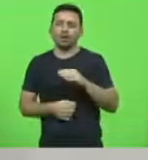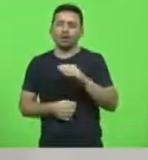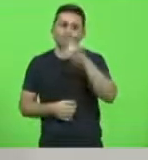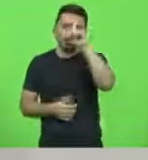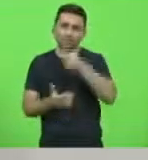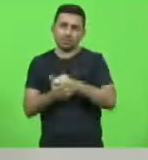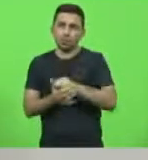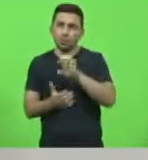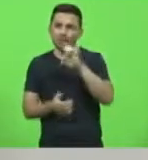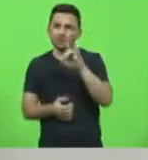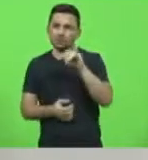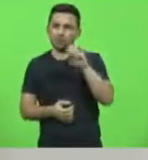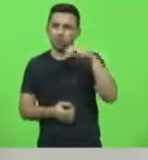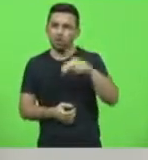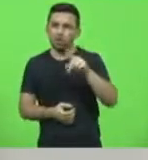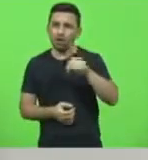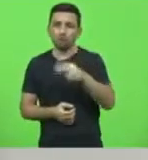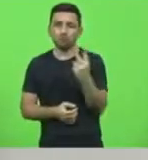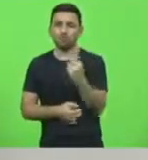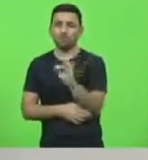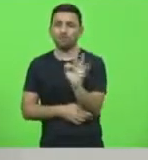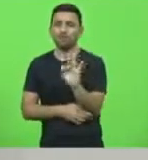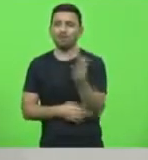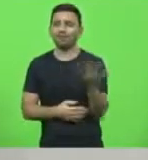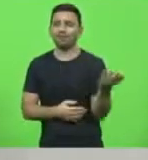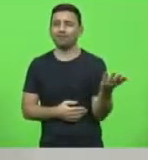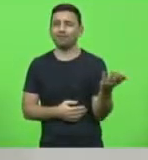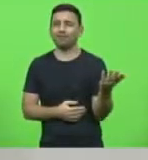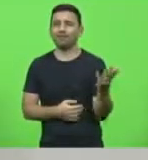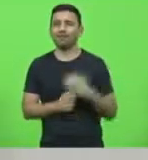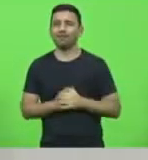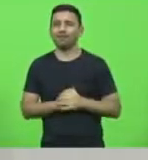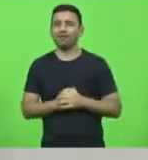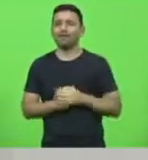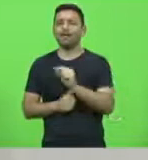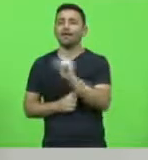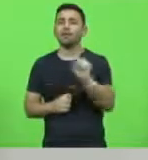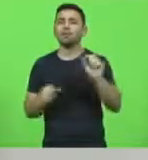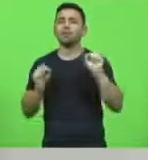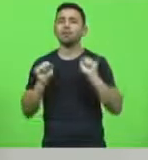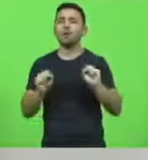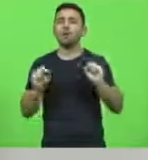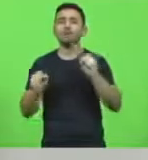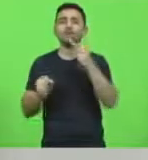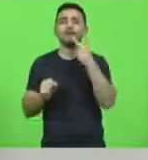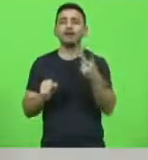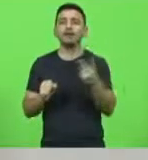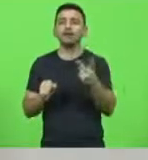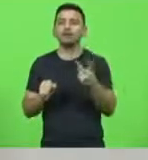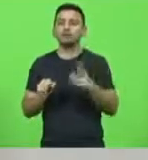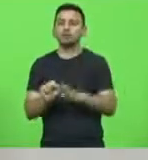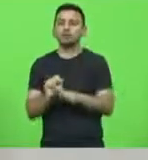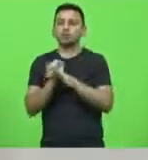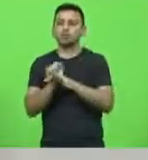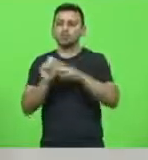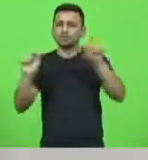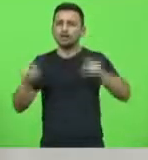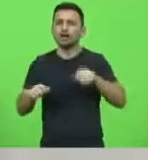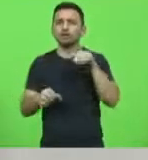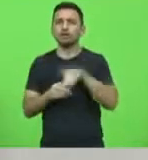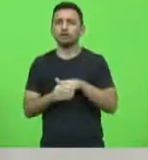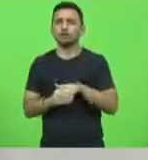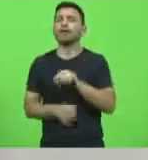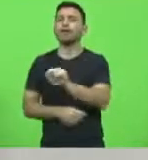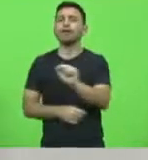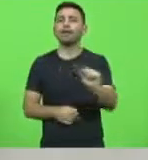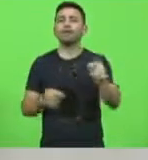de fevereiro. Quem tem, quem aqui poderia dizer, pode argumentar que tem segurança para votar? Quem tem